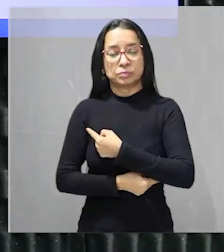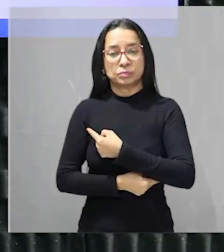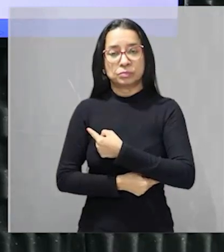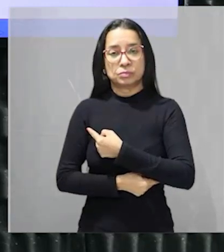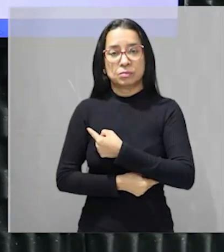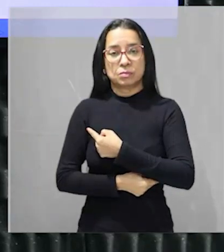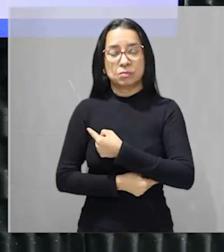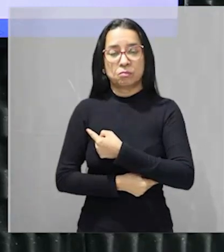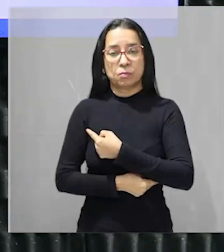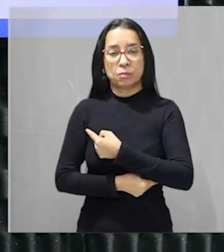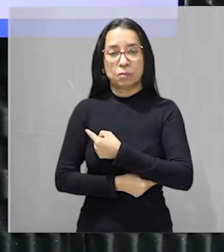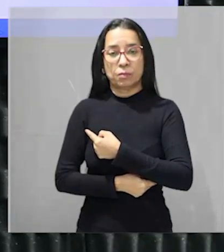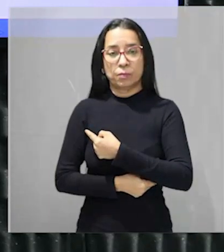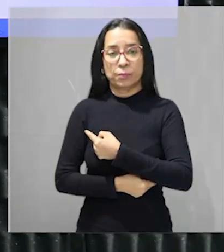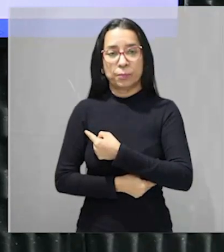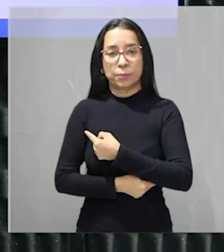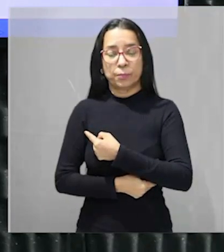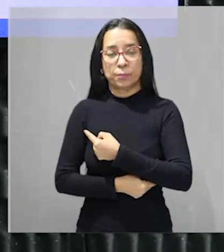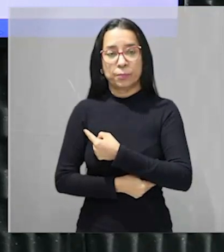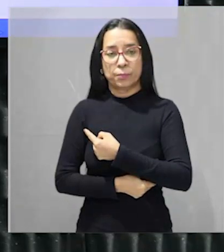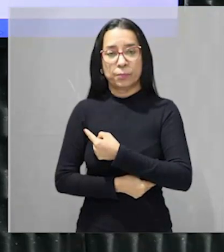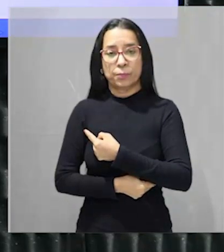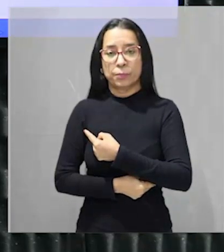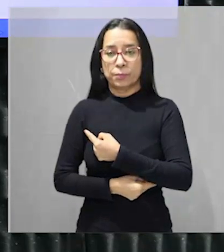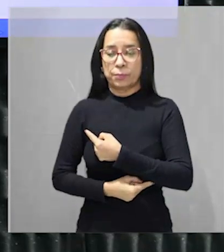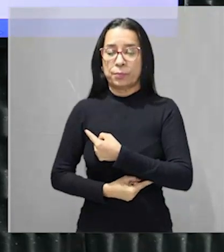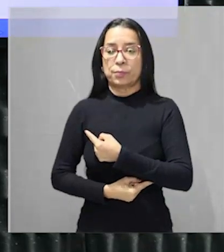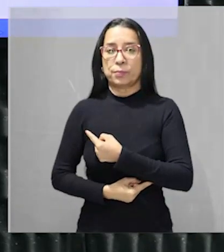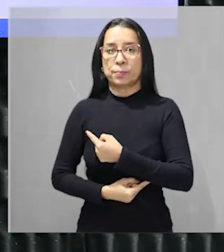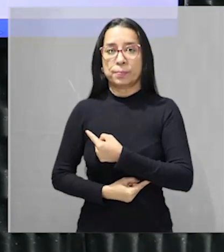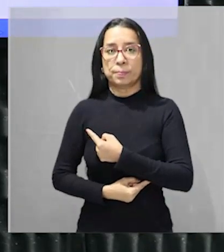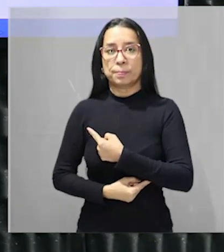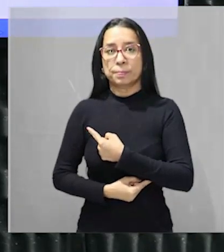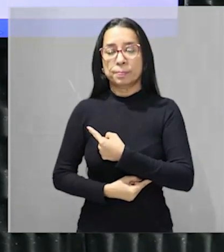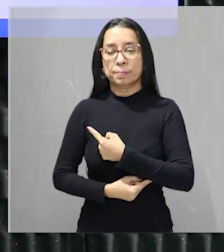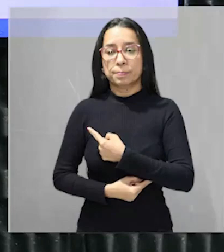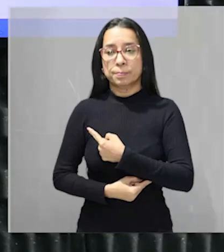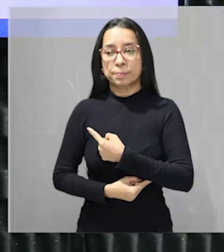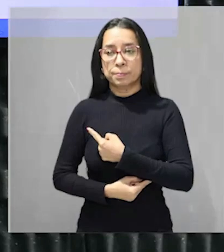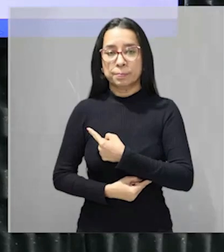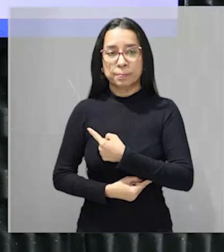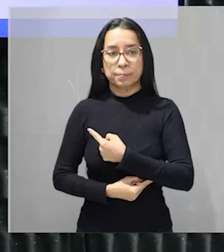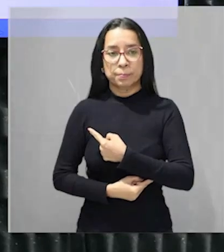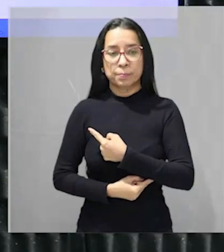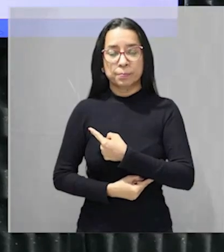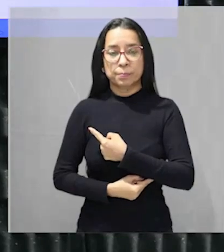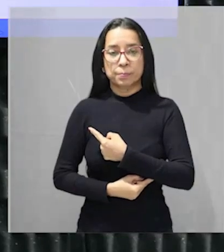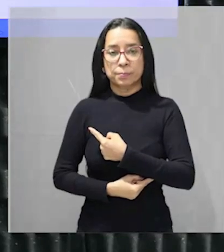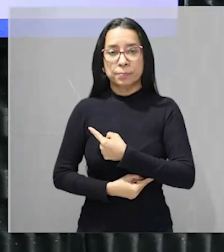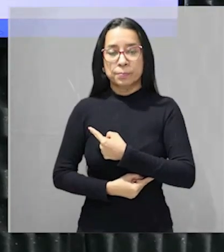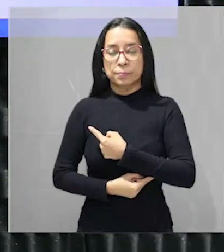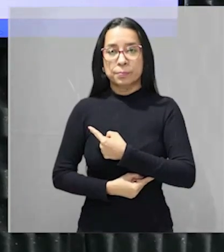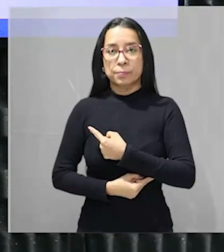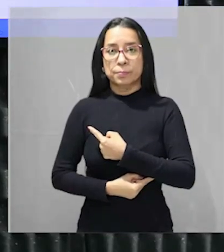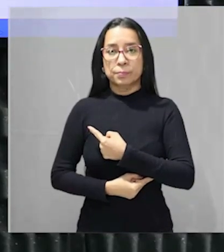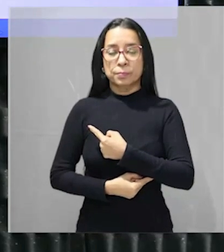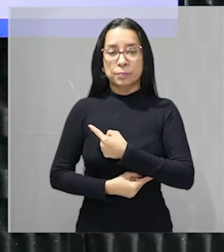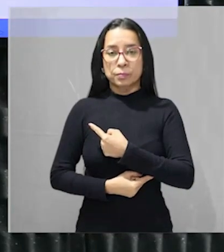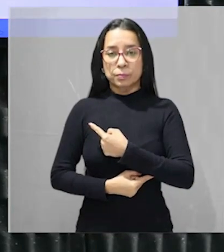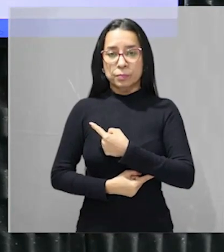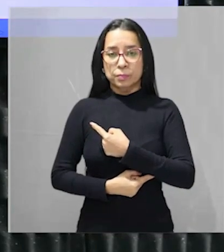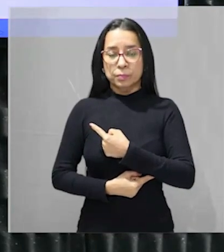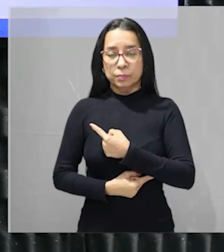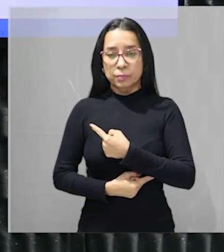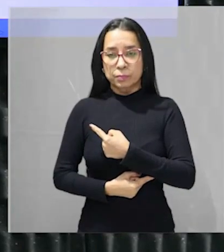pular em Goiás e Mato Grosso as modificações dependeram fundamentalmente de novos manejos